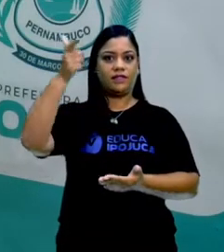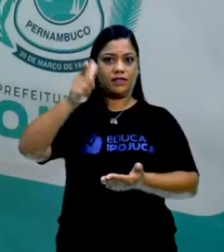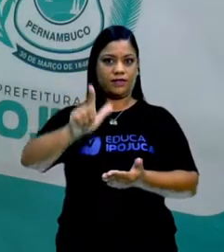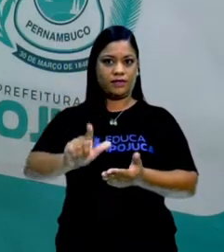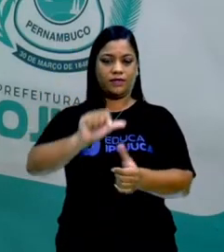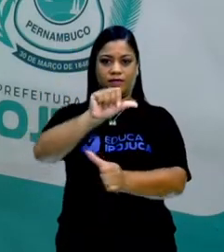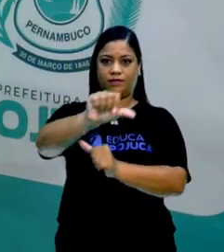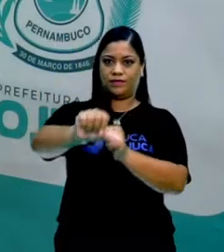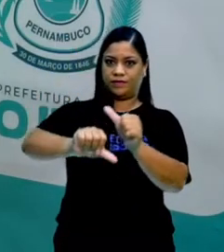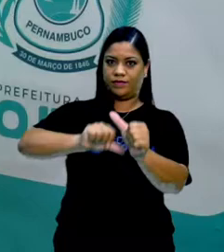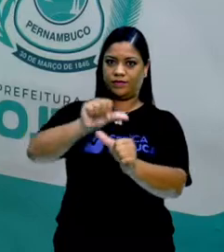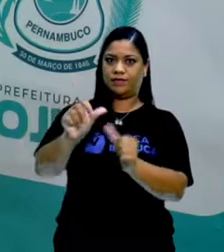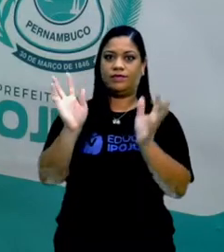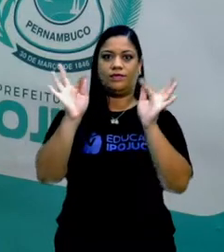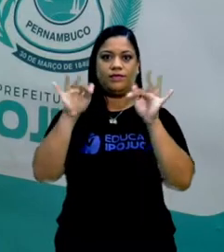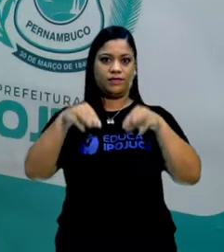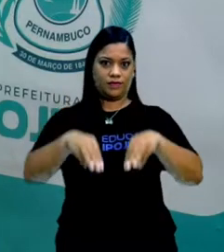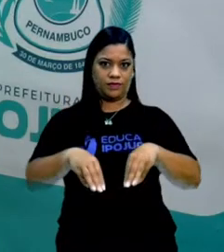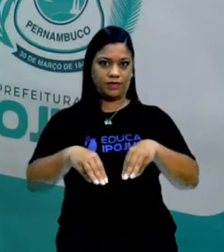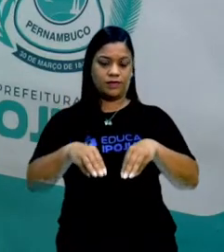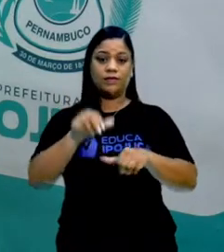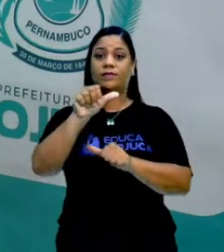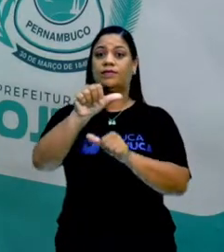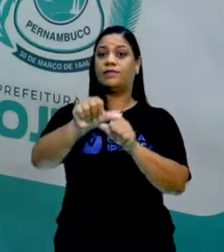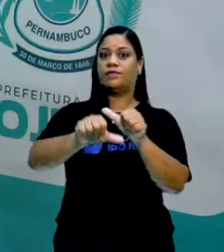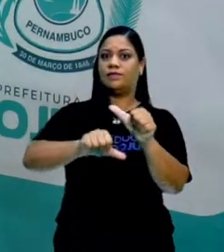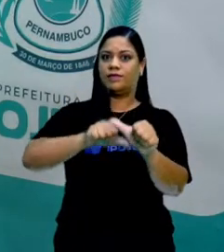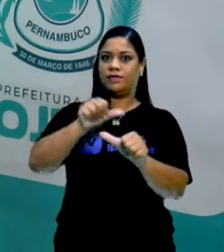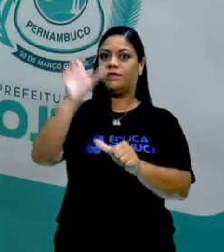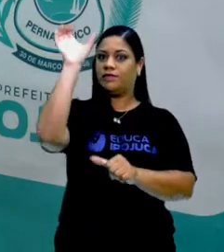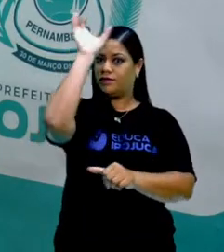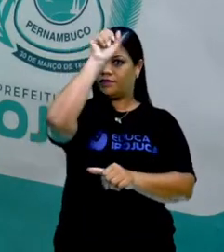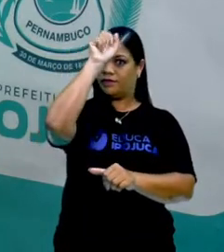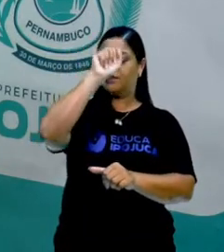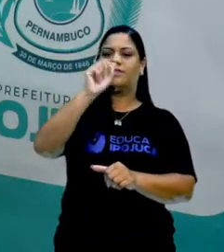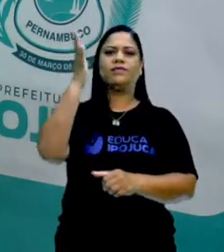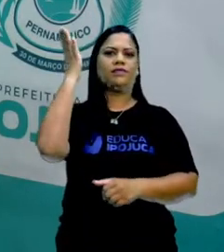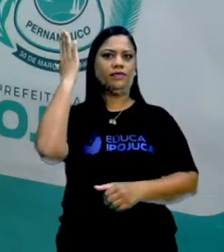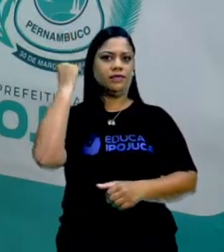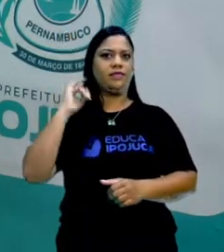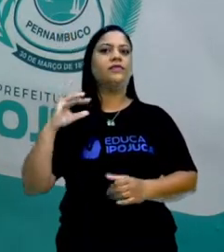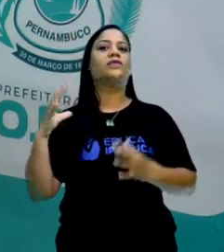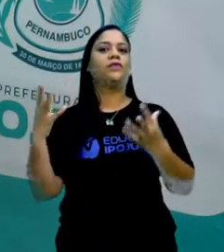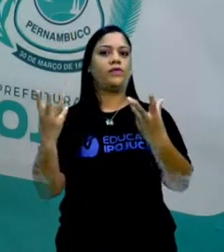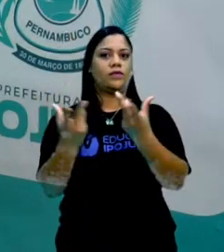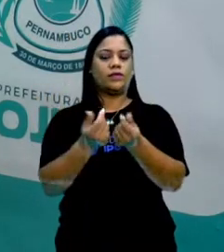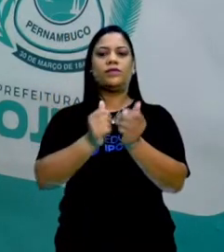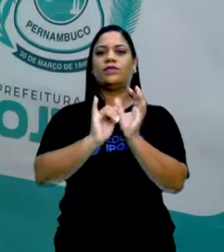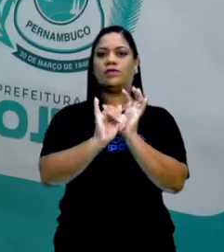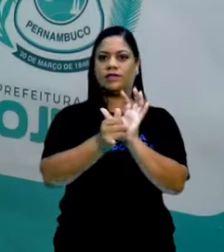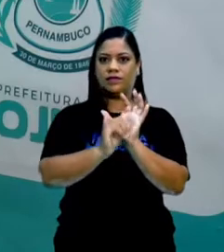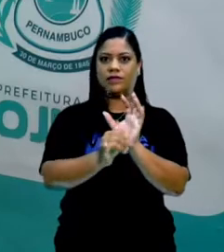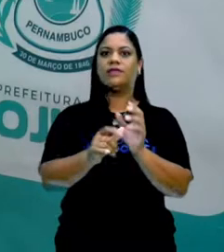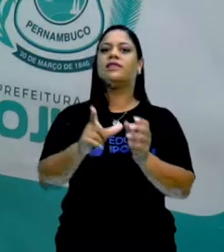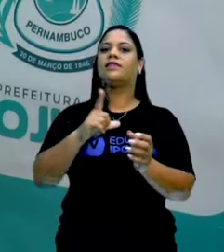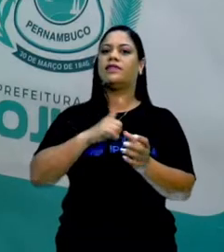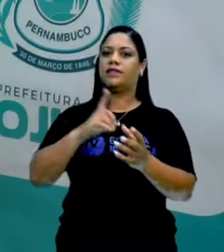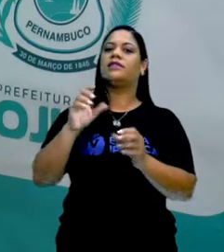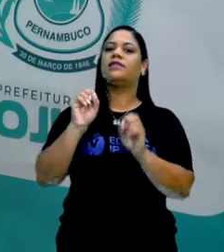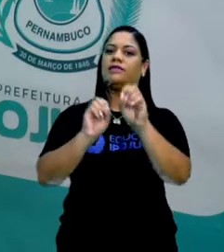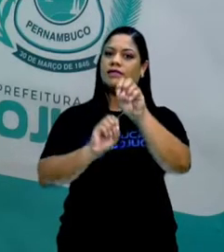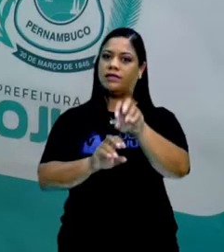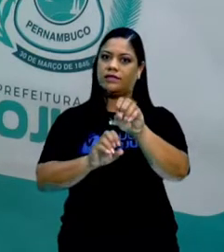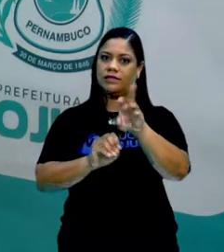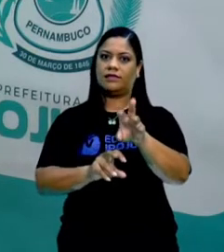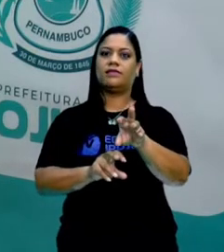criando uma nova moral para a fábula. Como sabemos, toda fábula do final traz o ensinamento